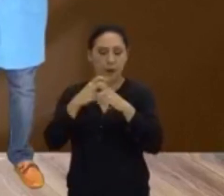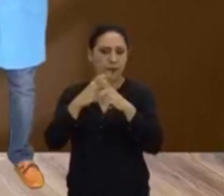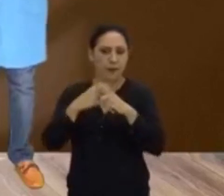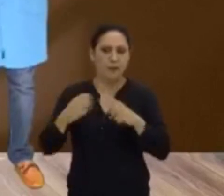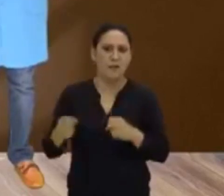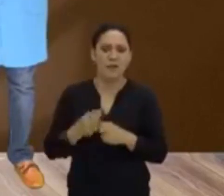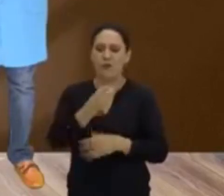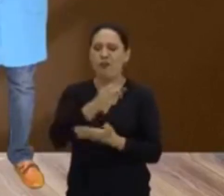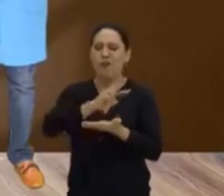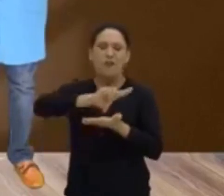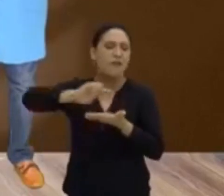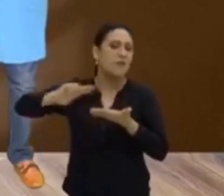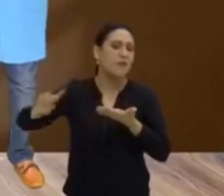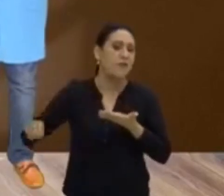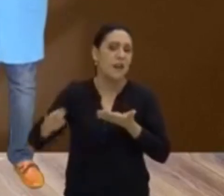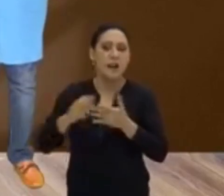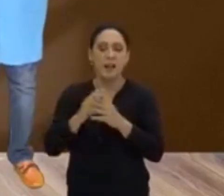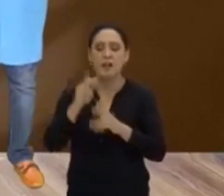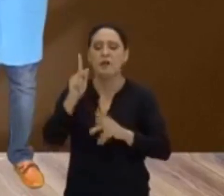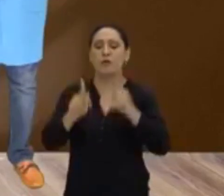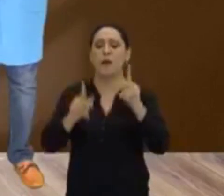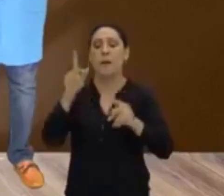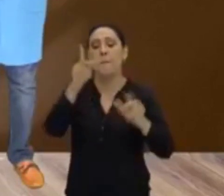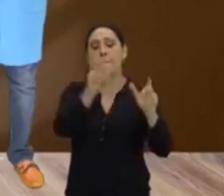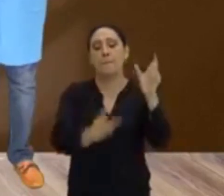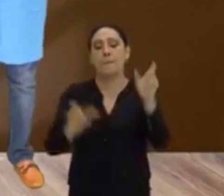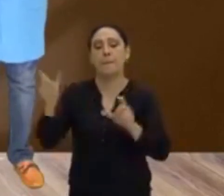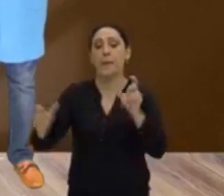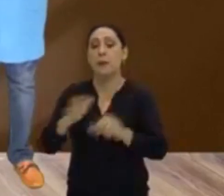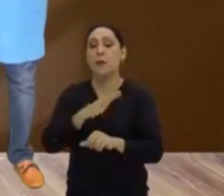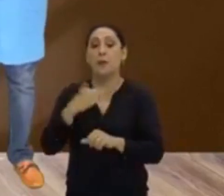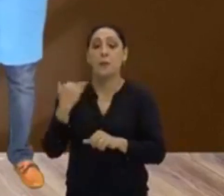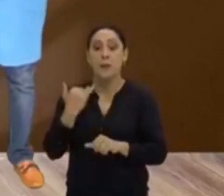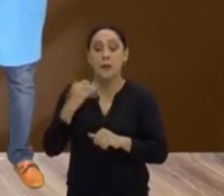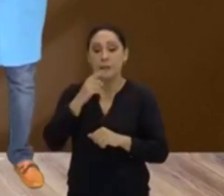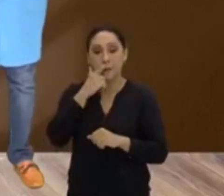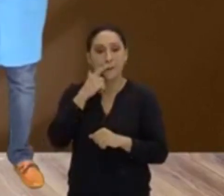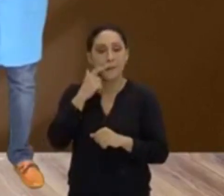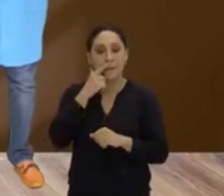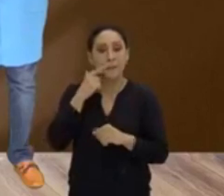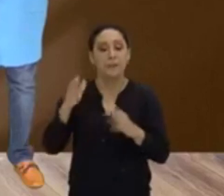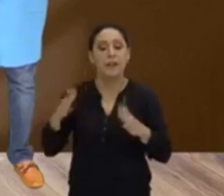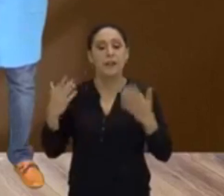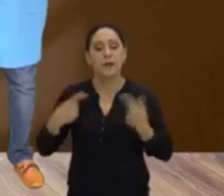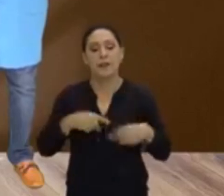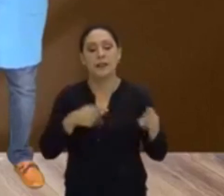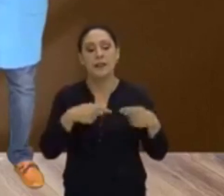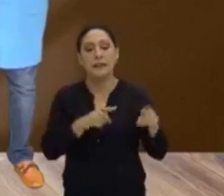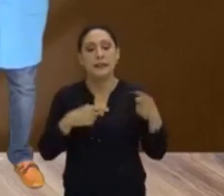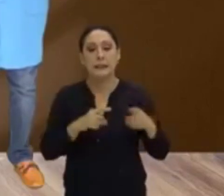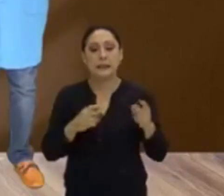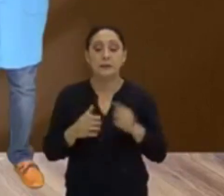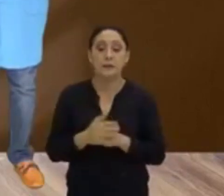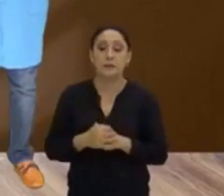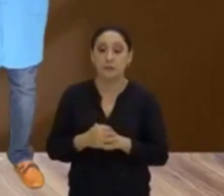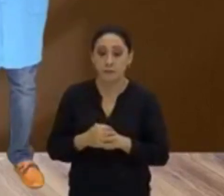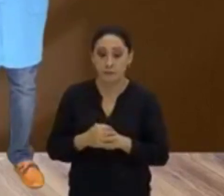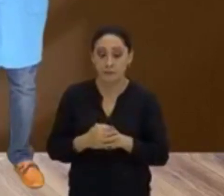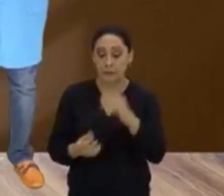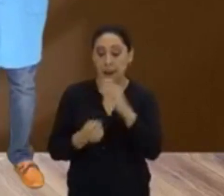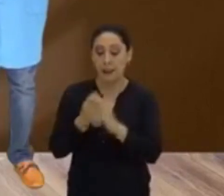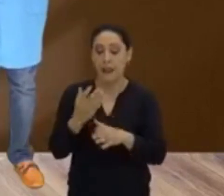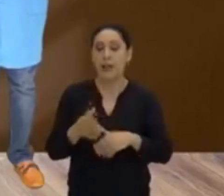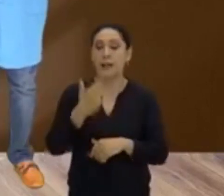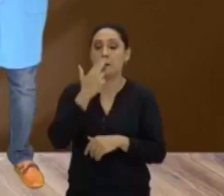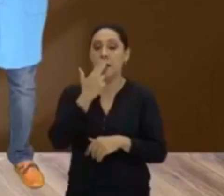muito grande de judeus acabaram pagando com a sua vida essa perseguição criada